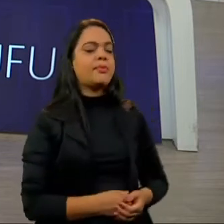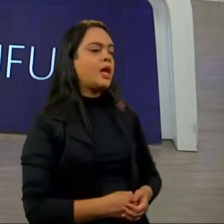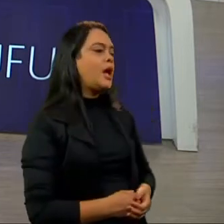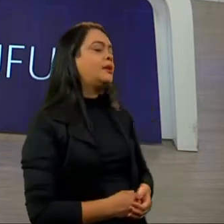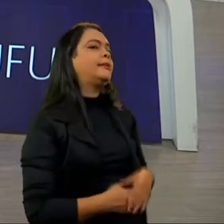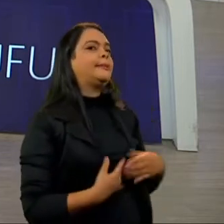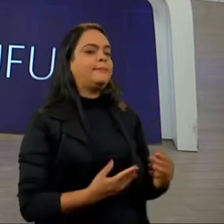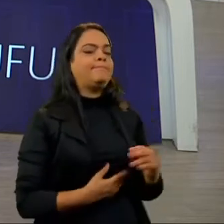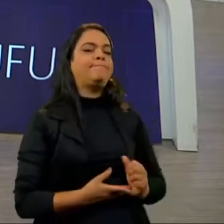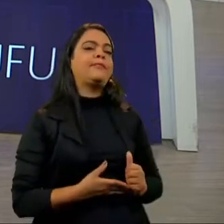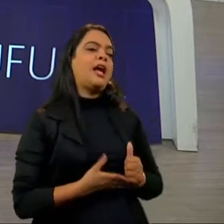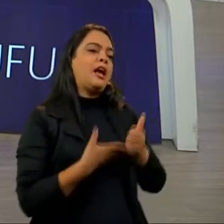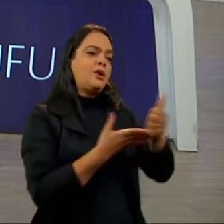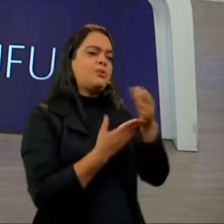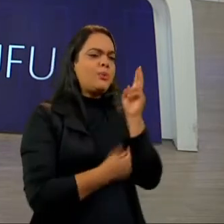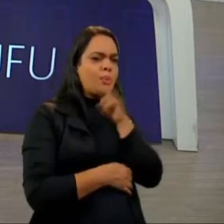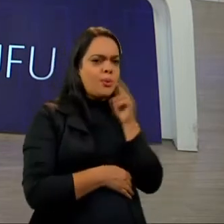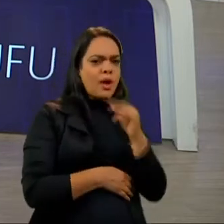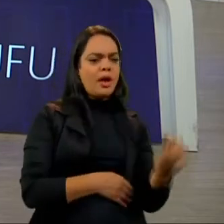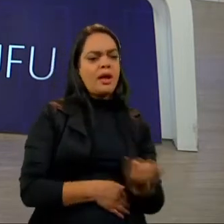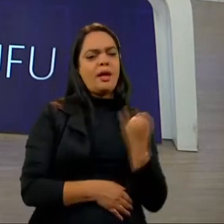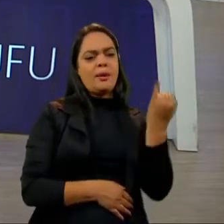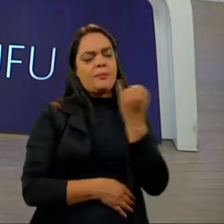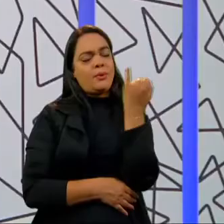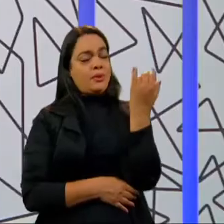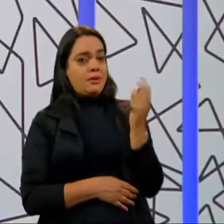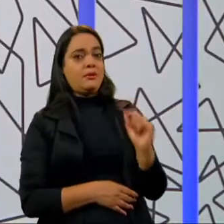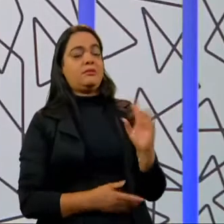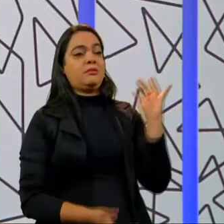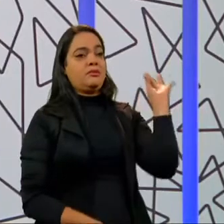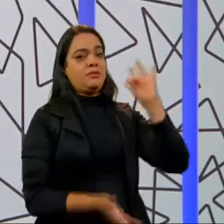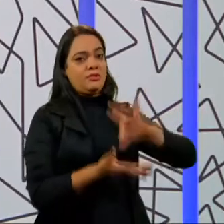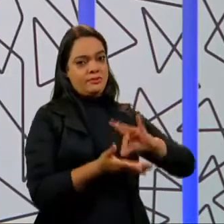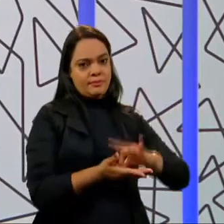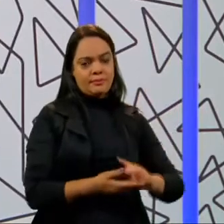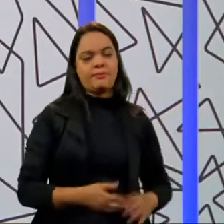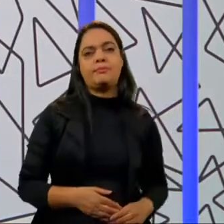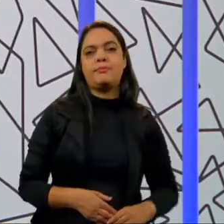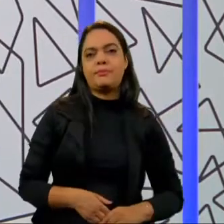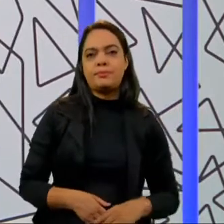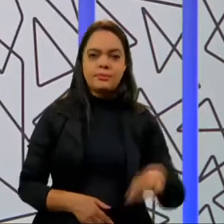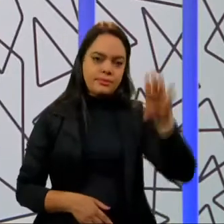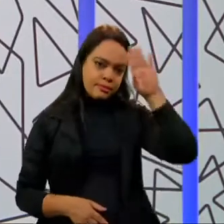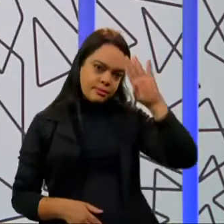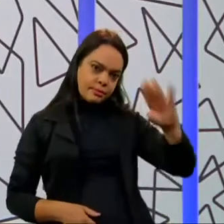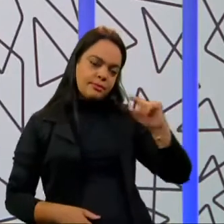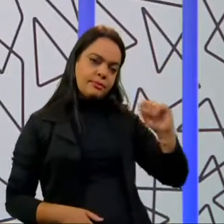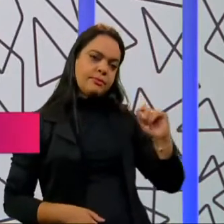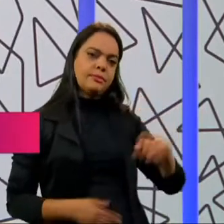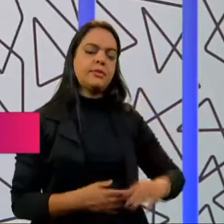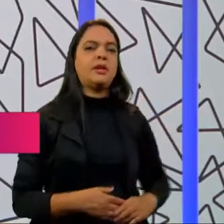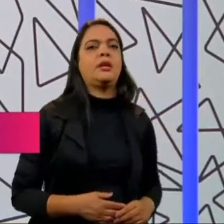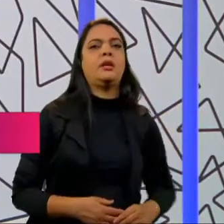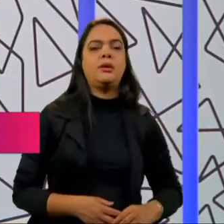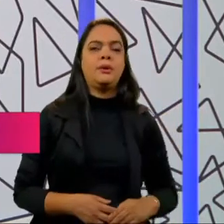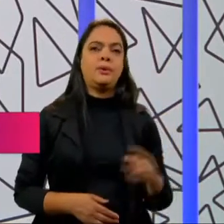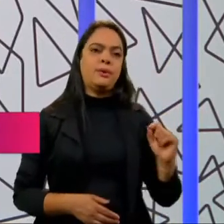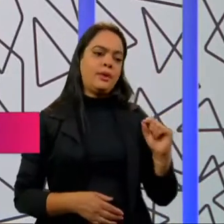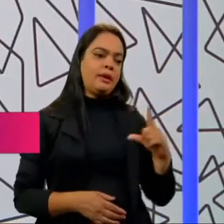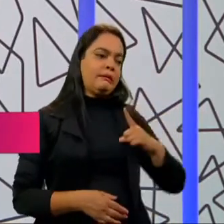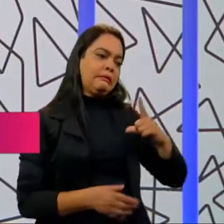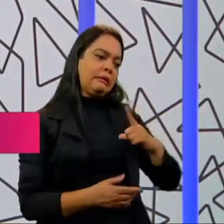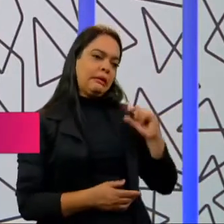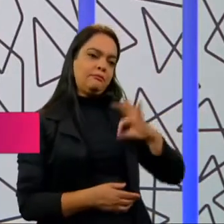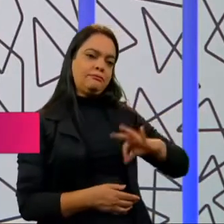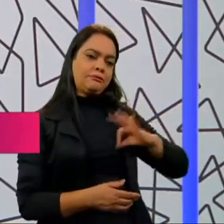auxílio emergencial, ele vai ser importante em diversas frentes, dentre elas, esta da recomposição, das perdas de